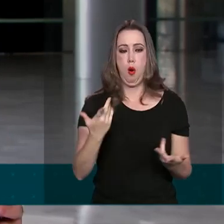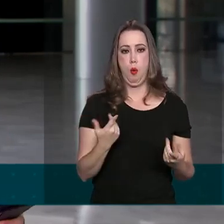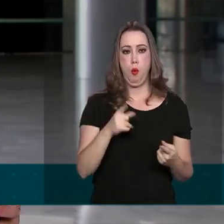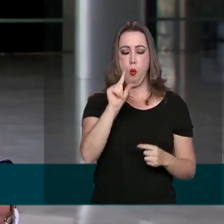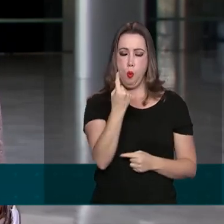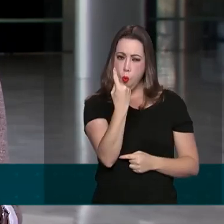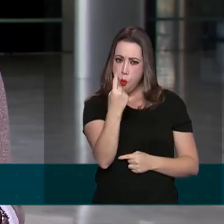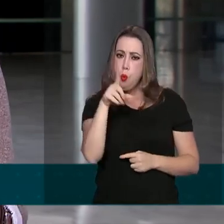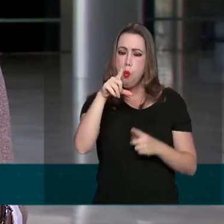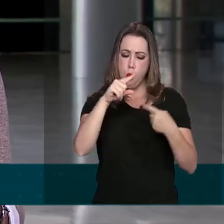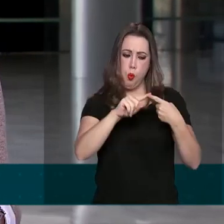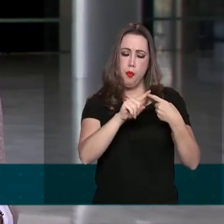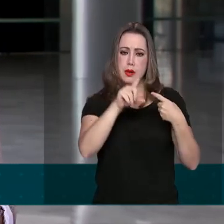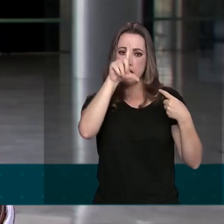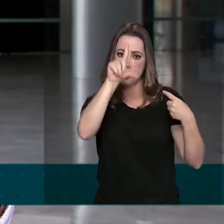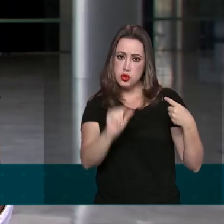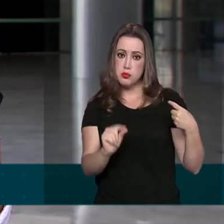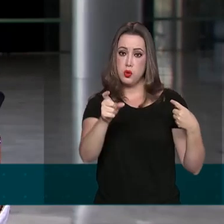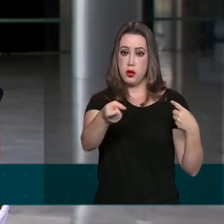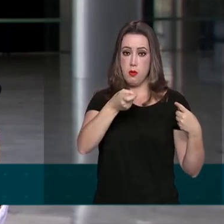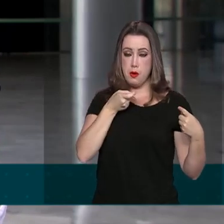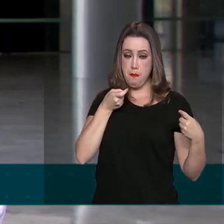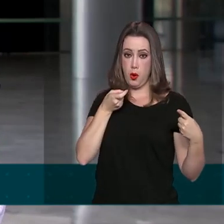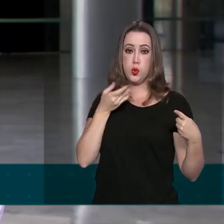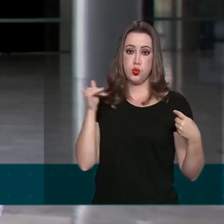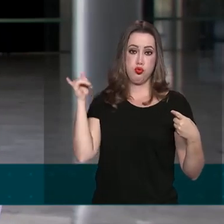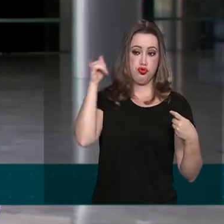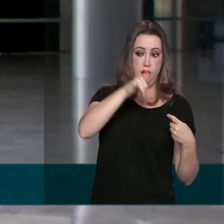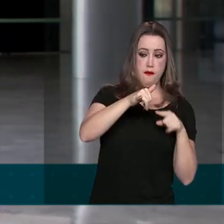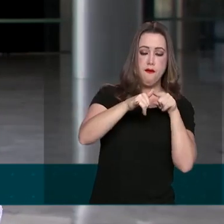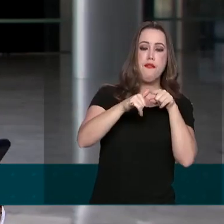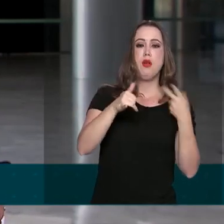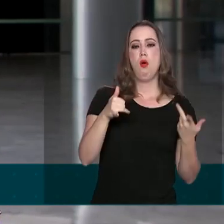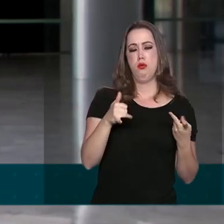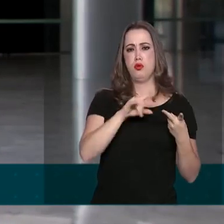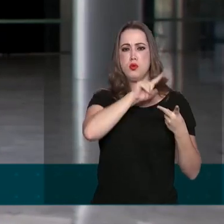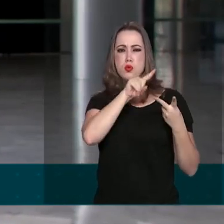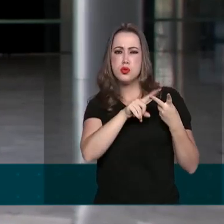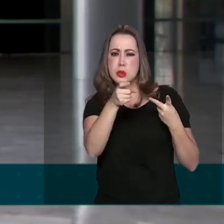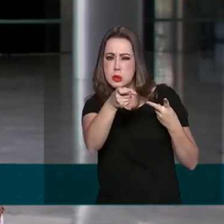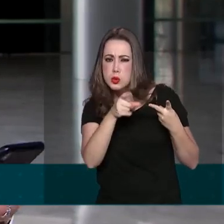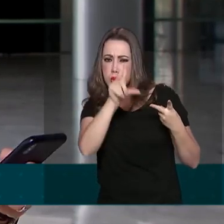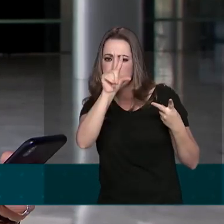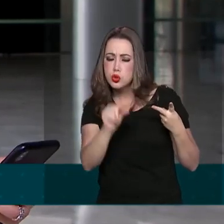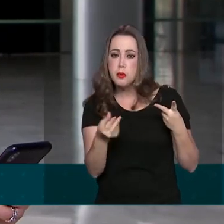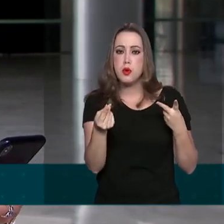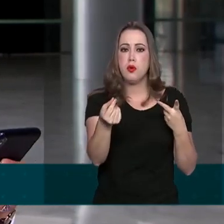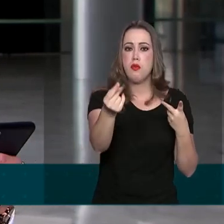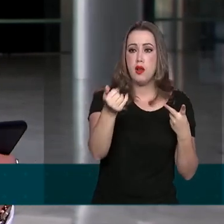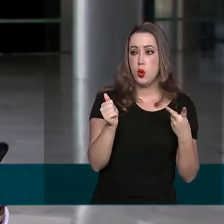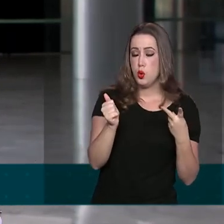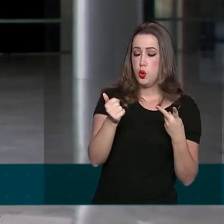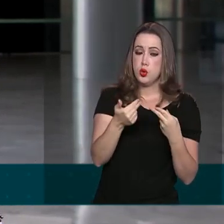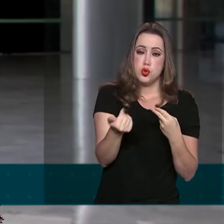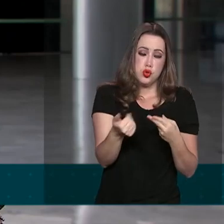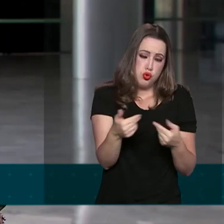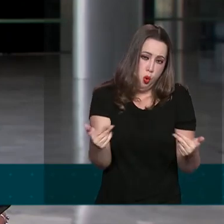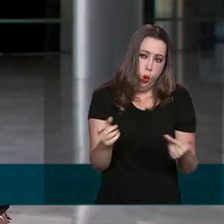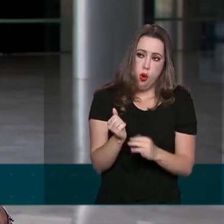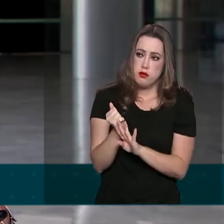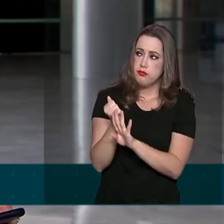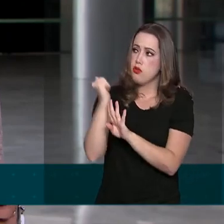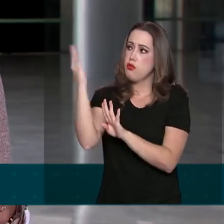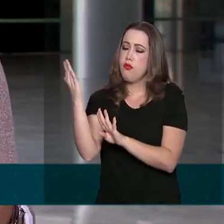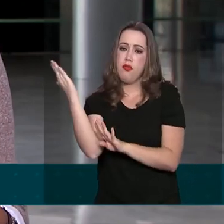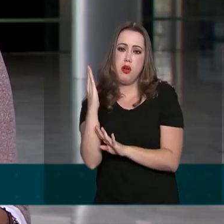aplicado sobre o arrendamento de aeronaves e outro texto que reduziu o imposto cobrado sobre remessas ao exterior para pagamento de